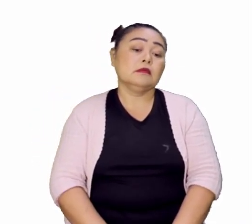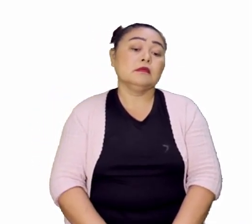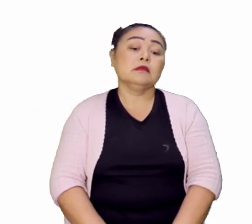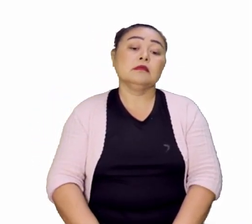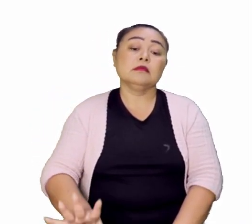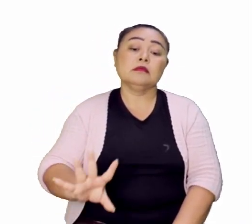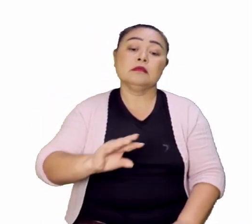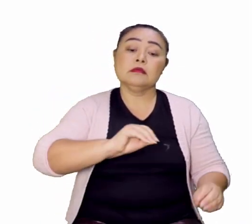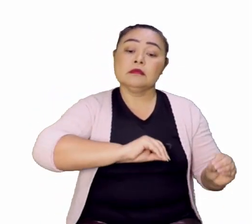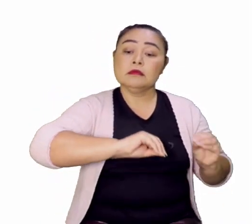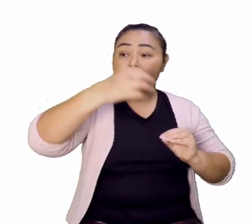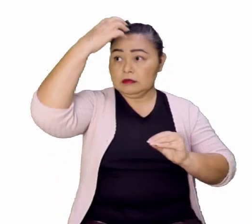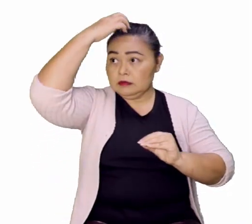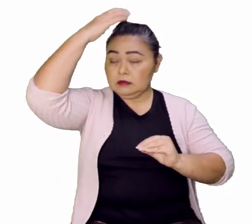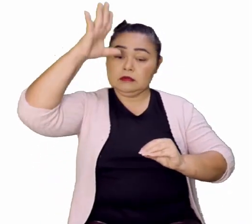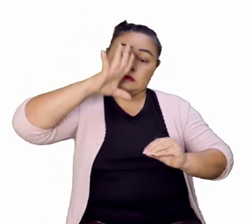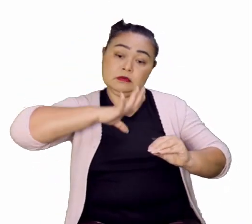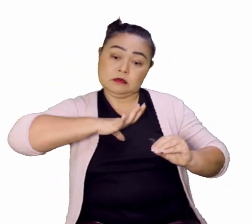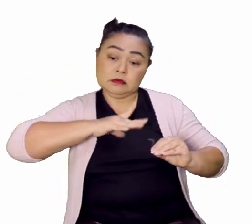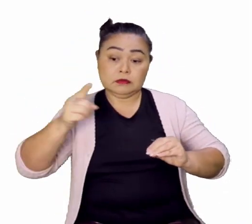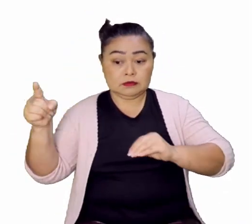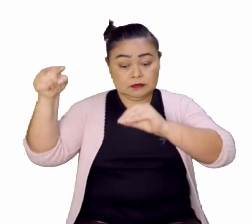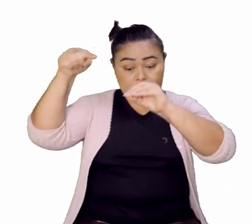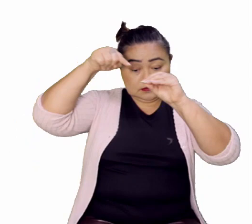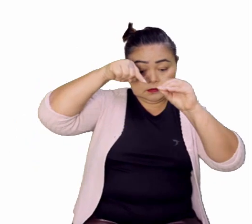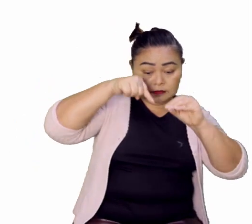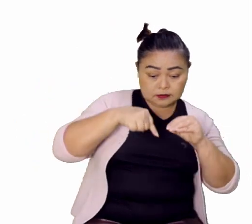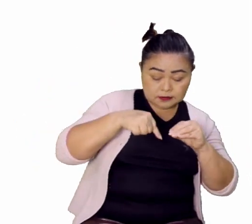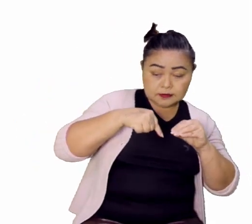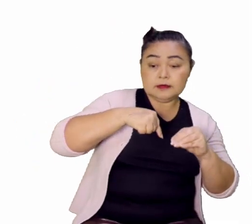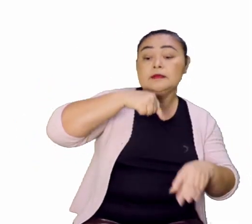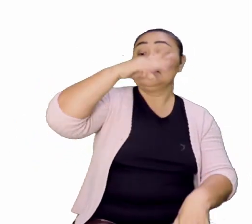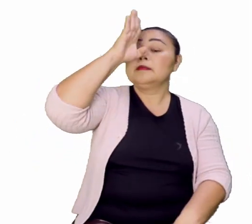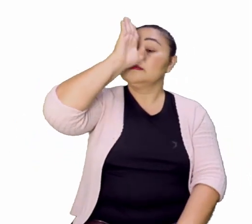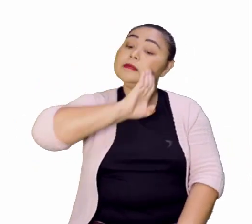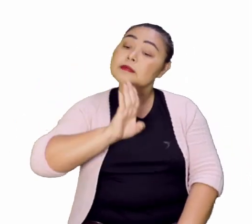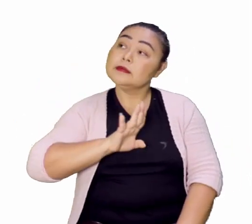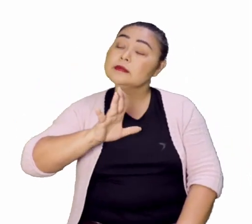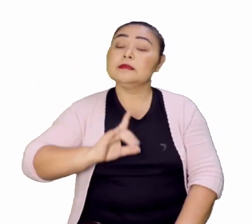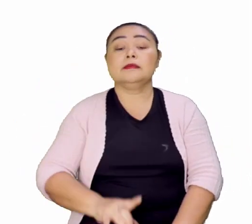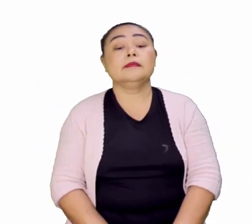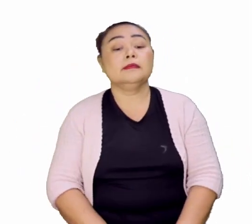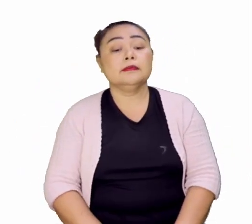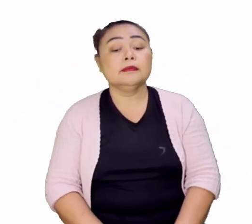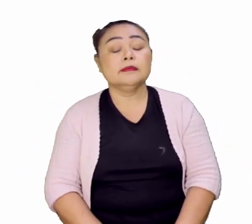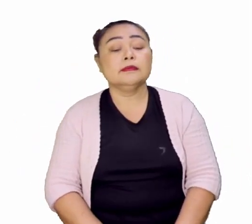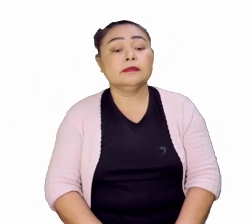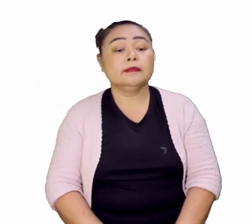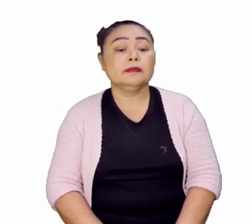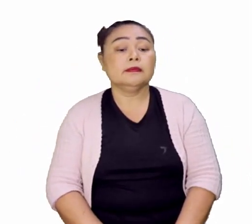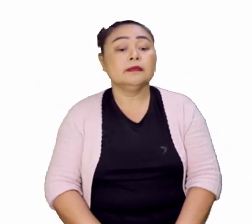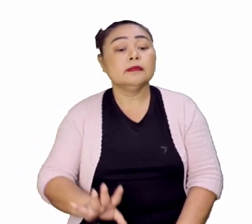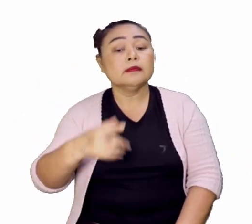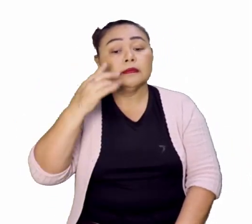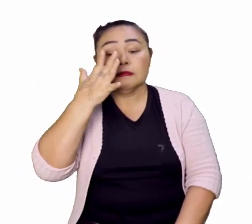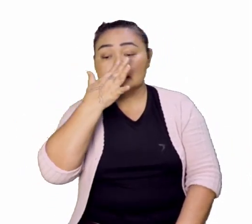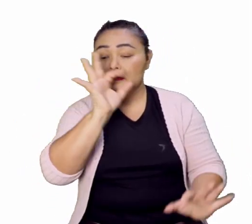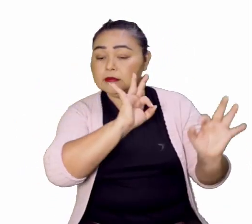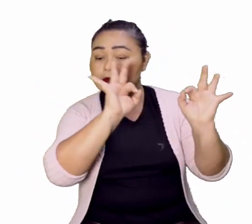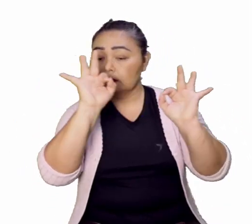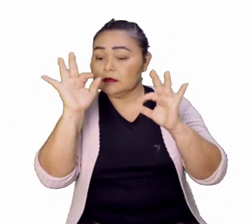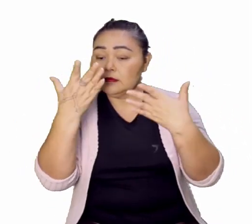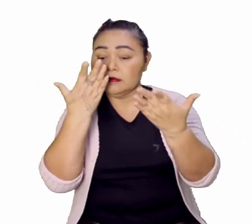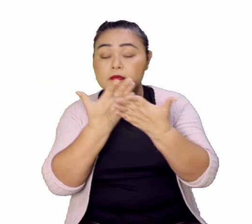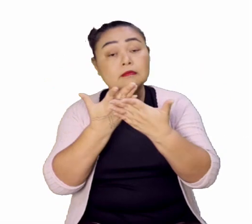E. Transferência da corte portuguesa para o Brasil. Bom, quem assistiu a aula, quem